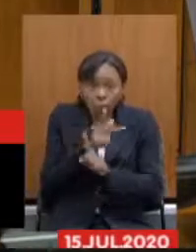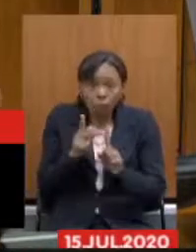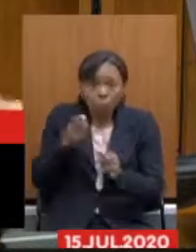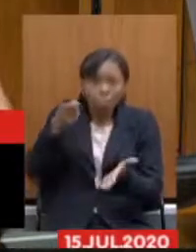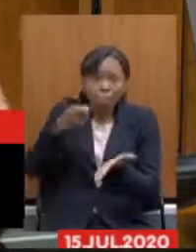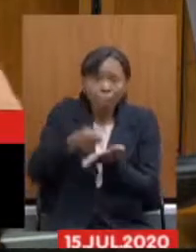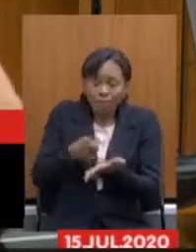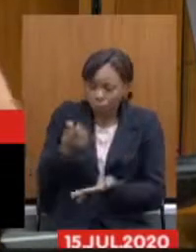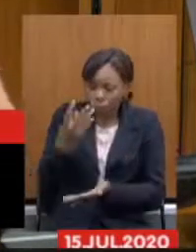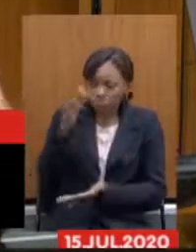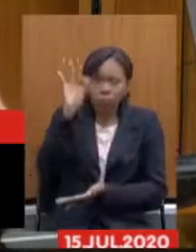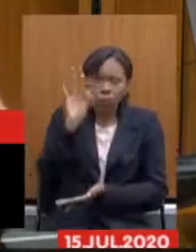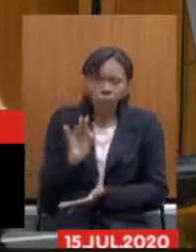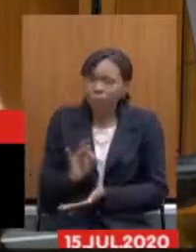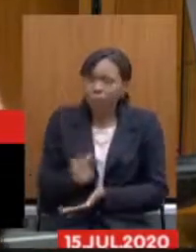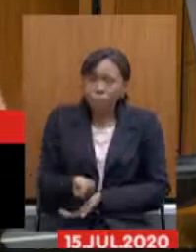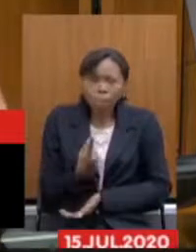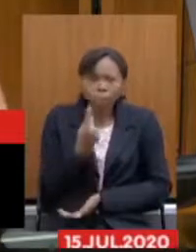absurdo é surreal